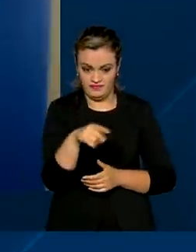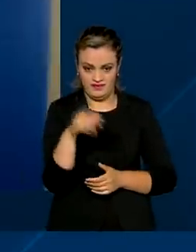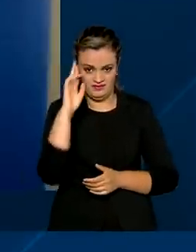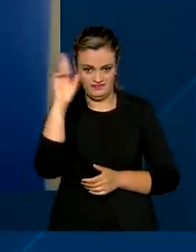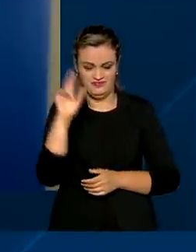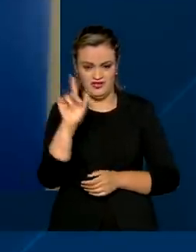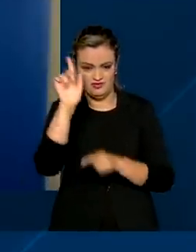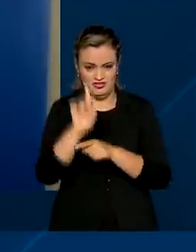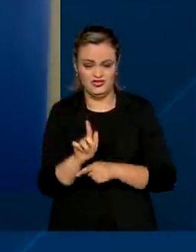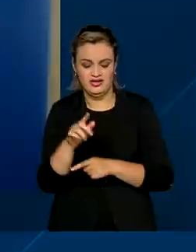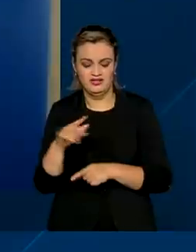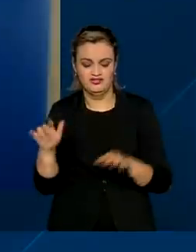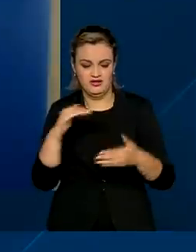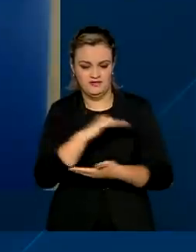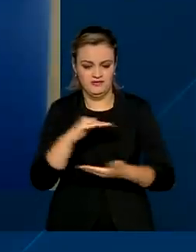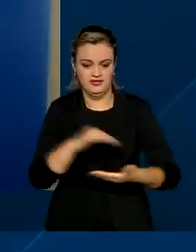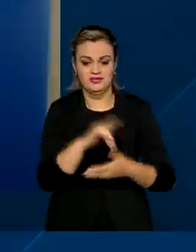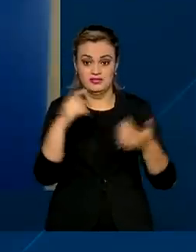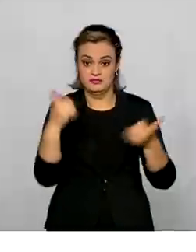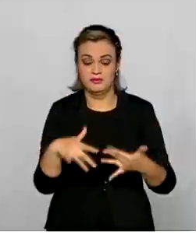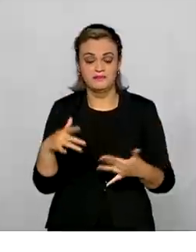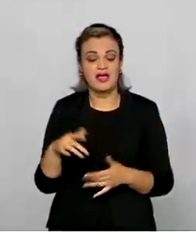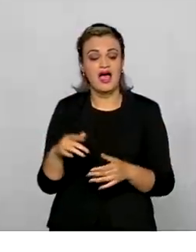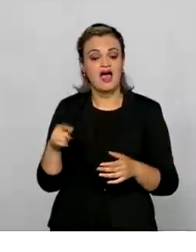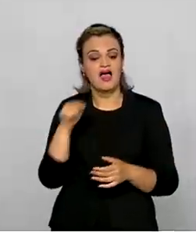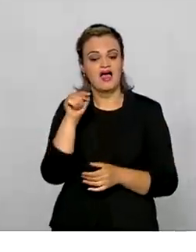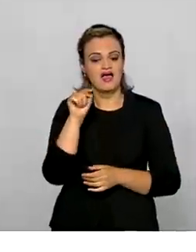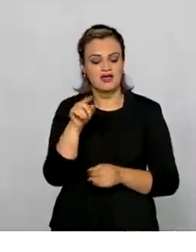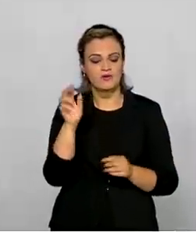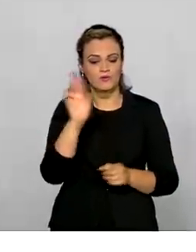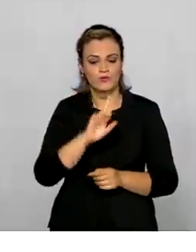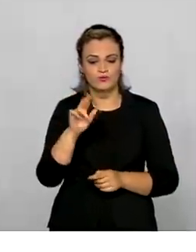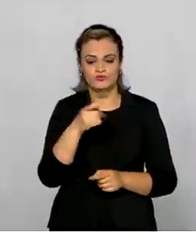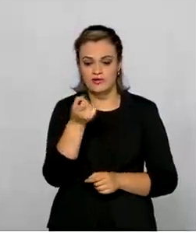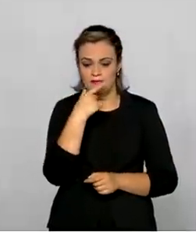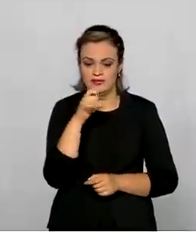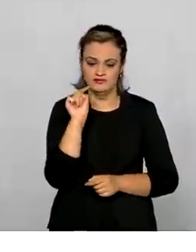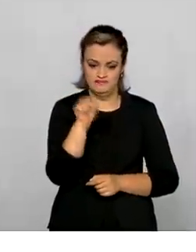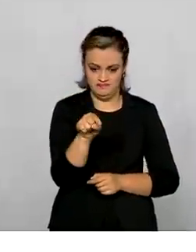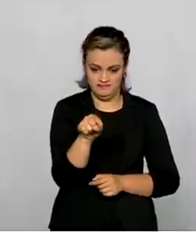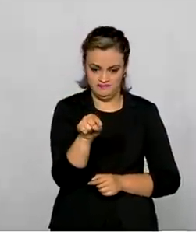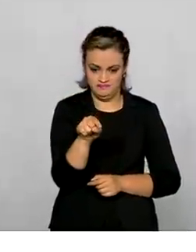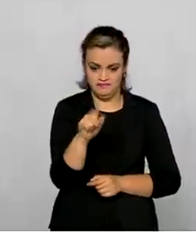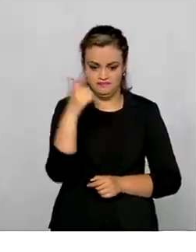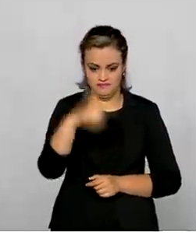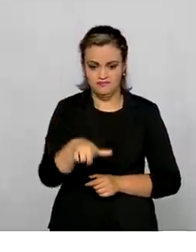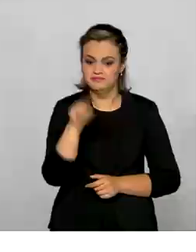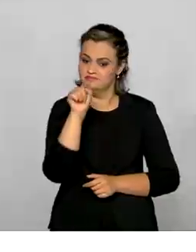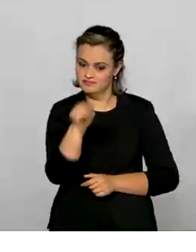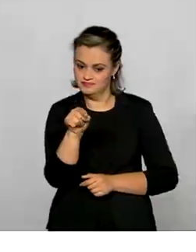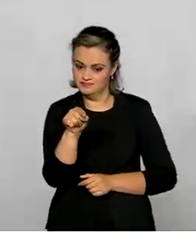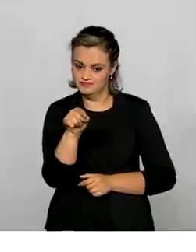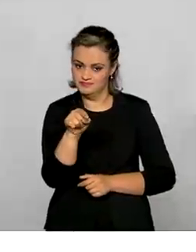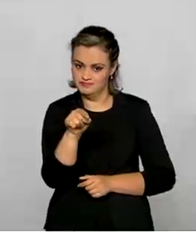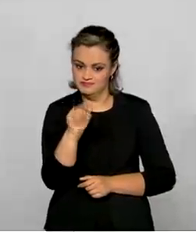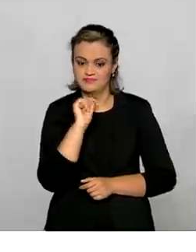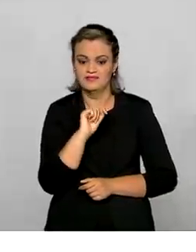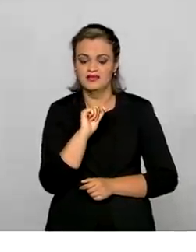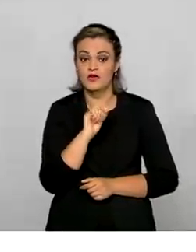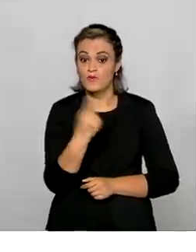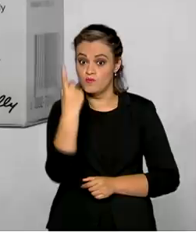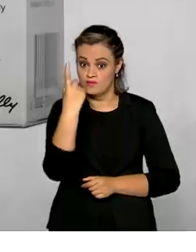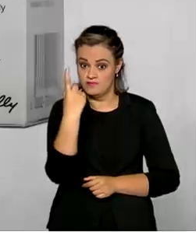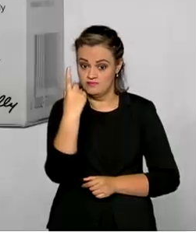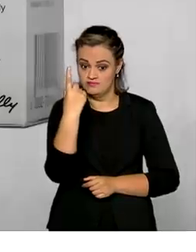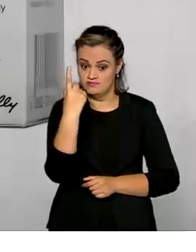-geral de medicamentos da Anvisa, a administração associada dos anticorpos Banlanivimab e Etezevimab em dose